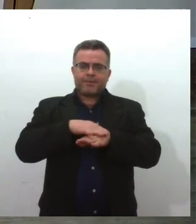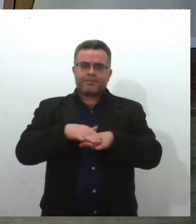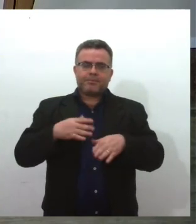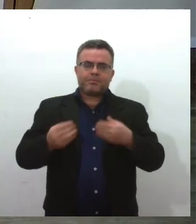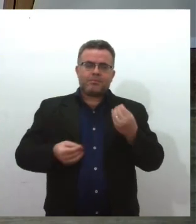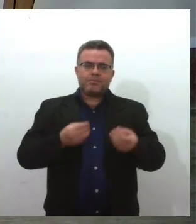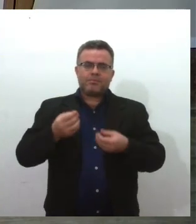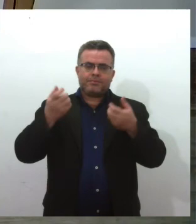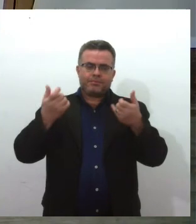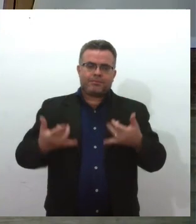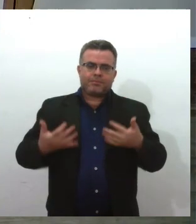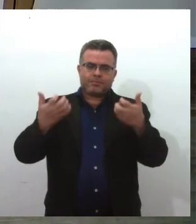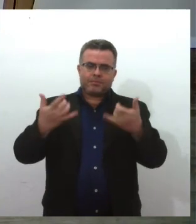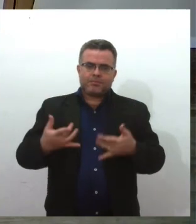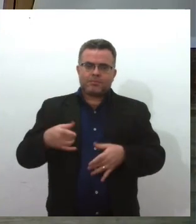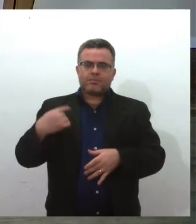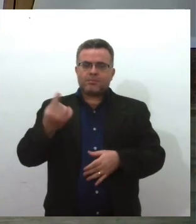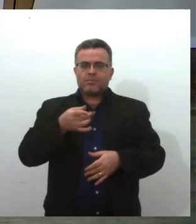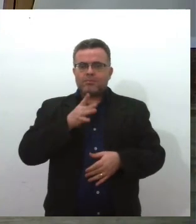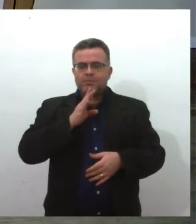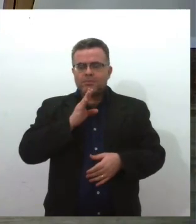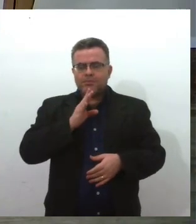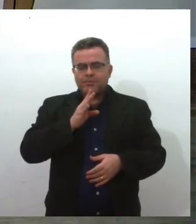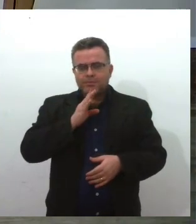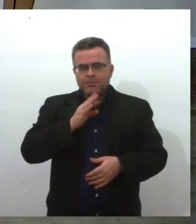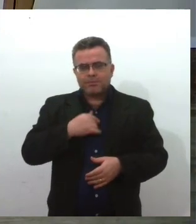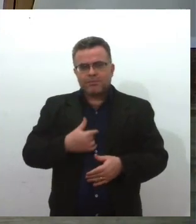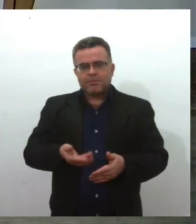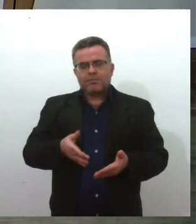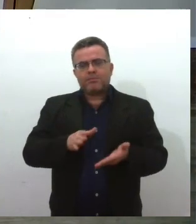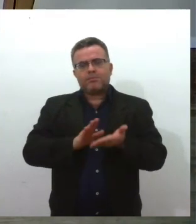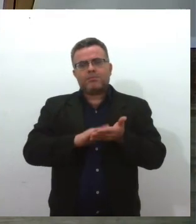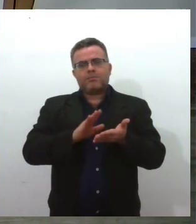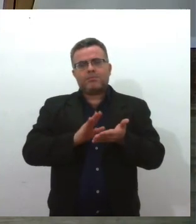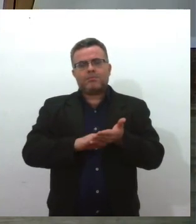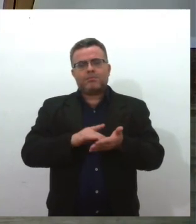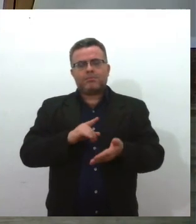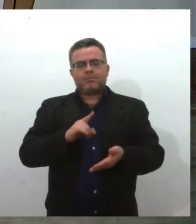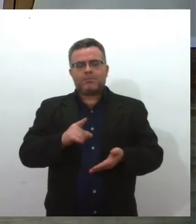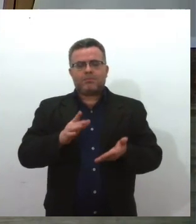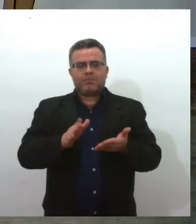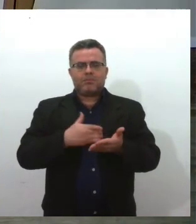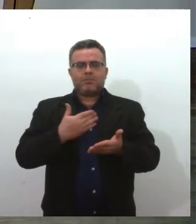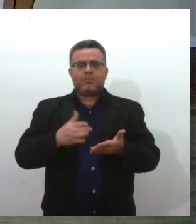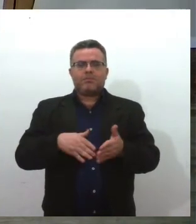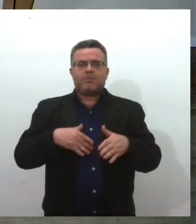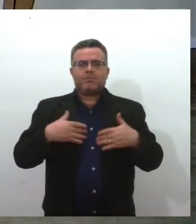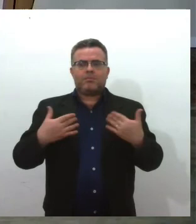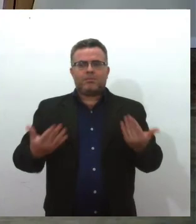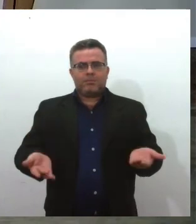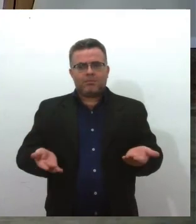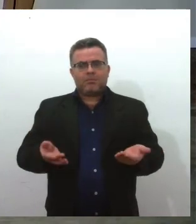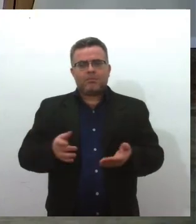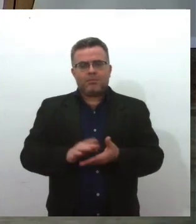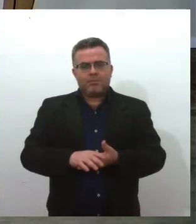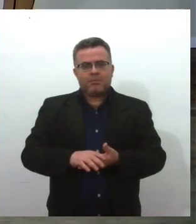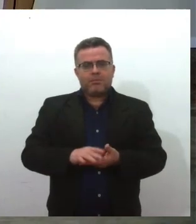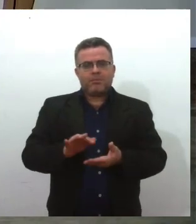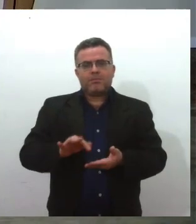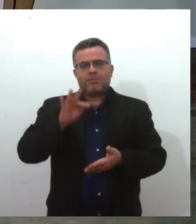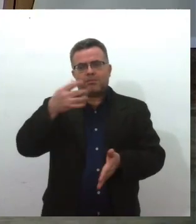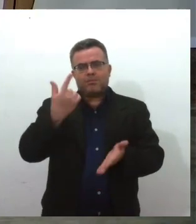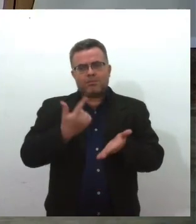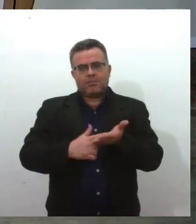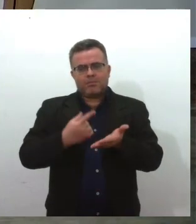aí tanto conhecimento para a gente. Parabéns pelo seu livro. Obrigada. E até a próxima oportunidade.